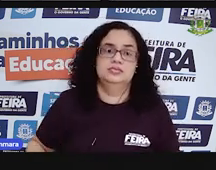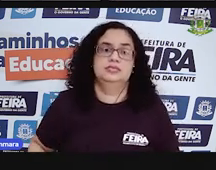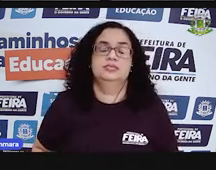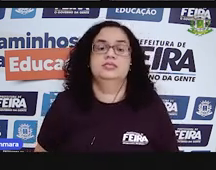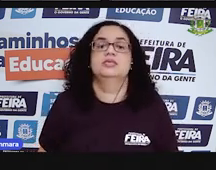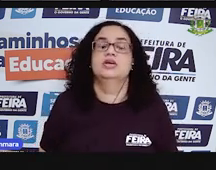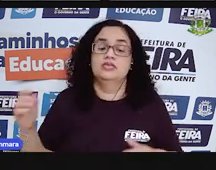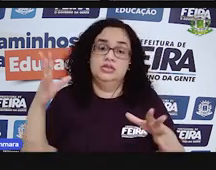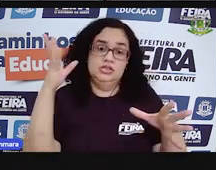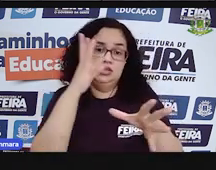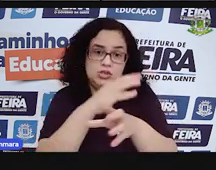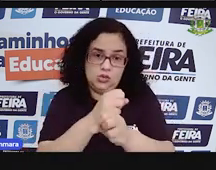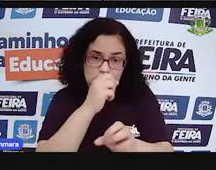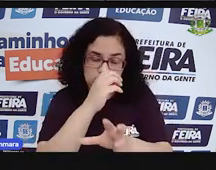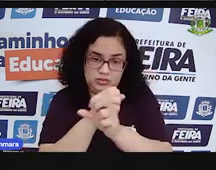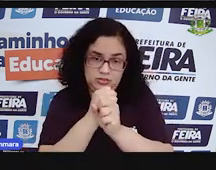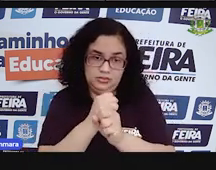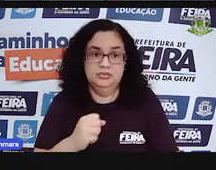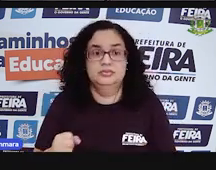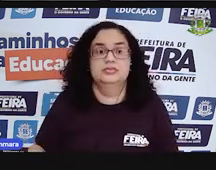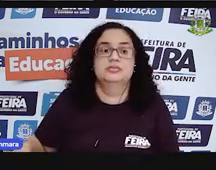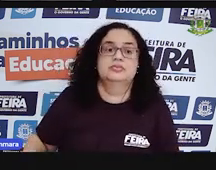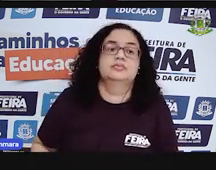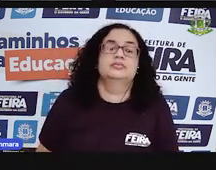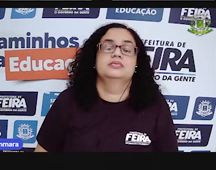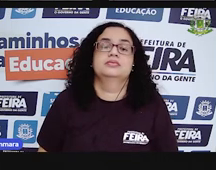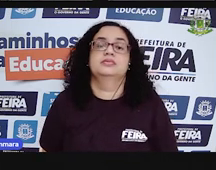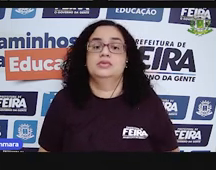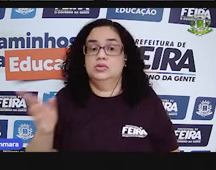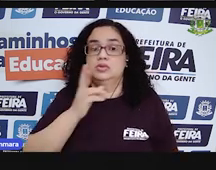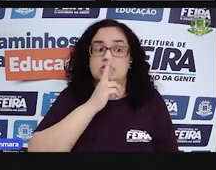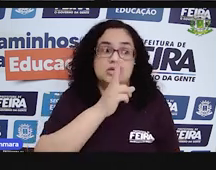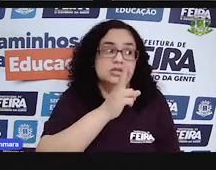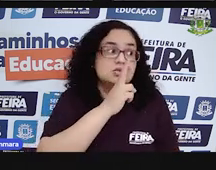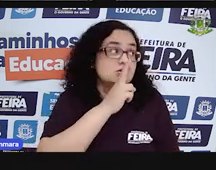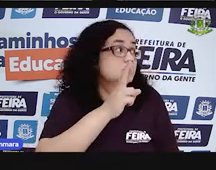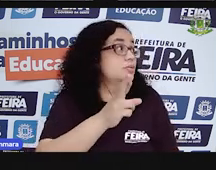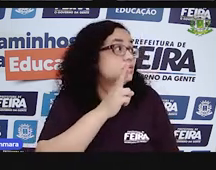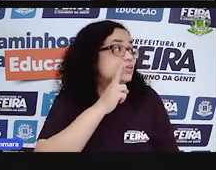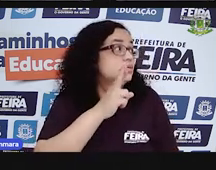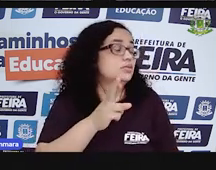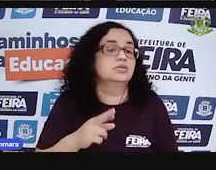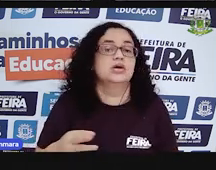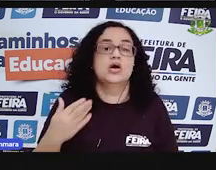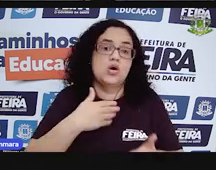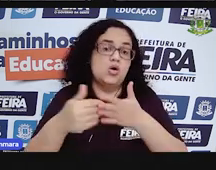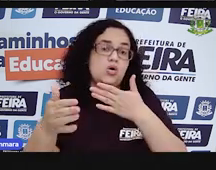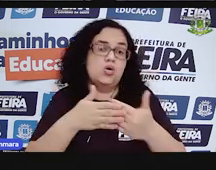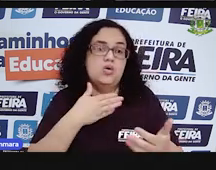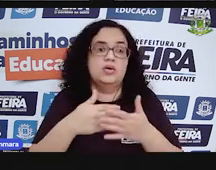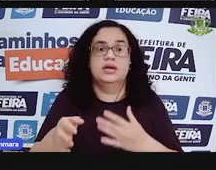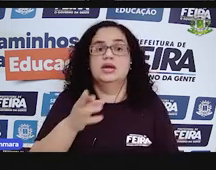Faz a conta, chega aqui, coloca o resultado, vou botar um resultado qualquer,